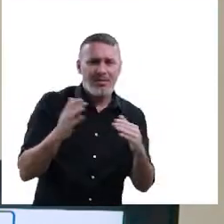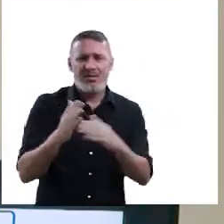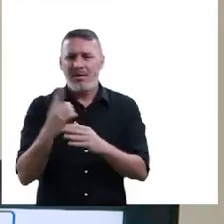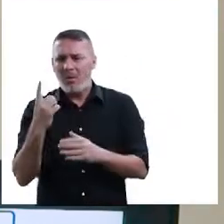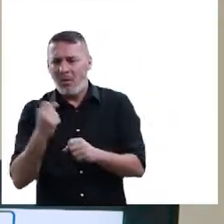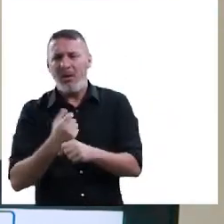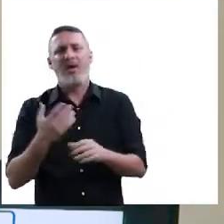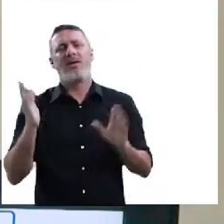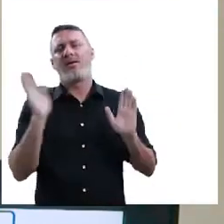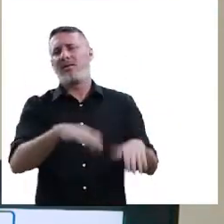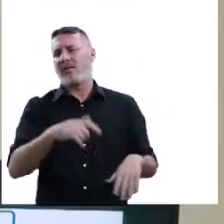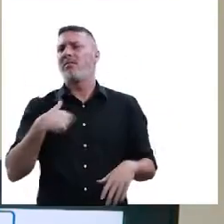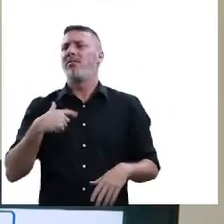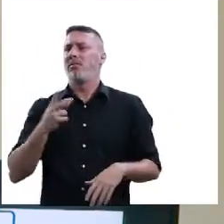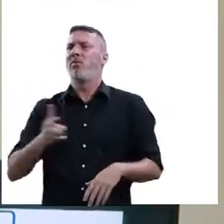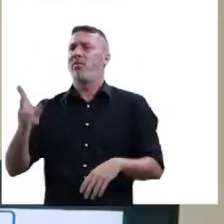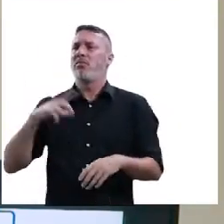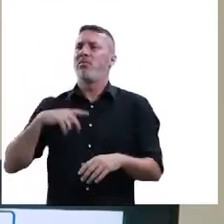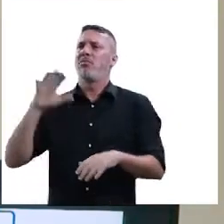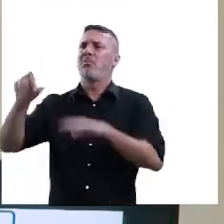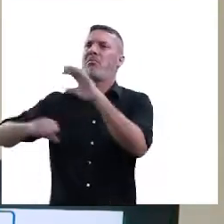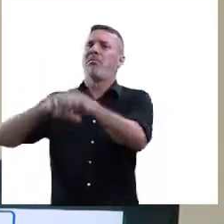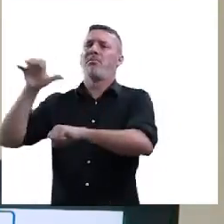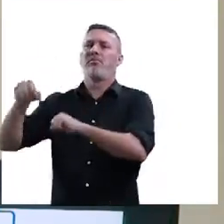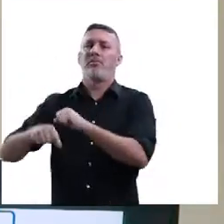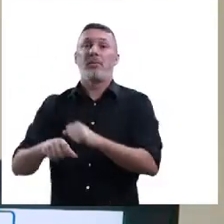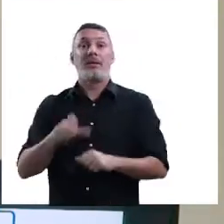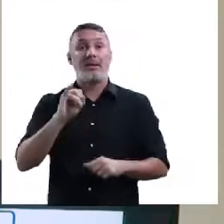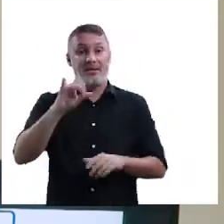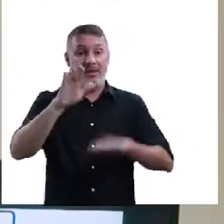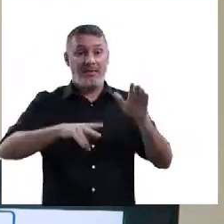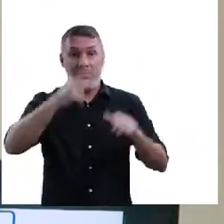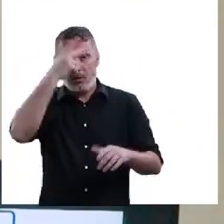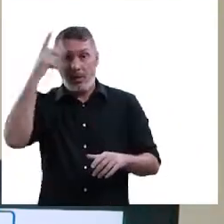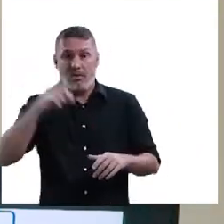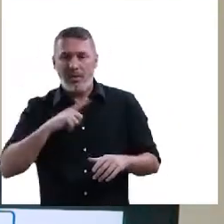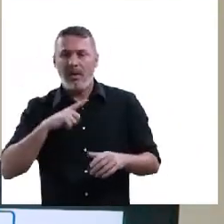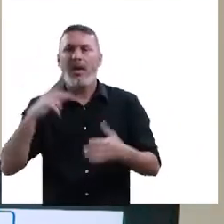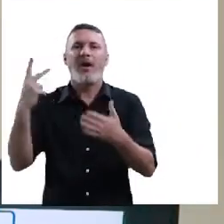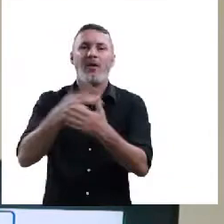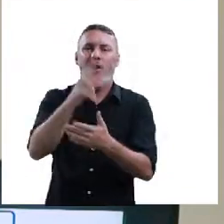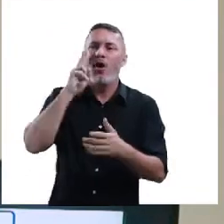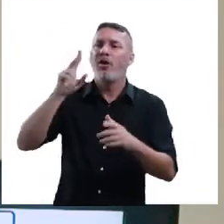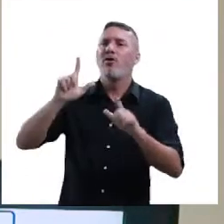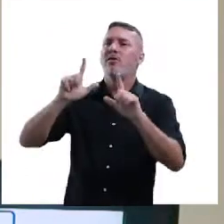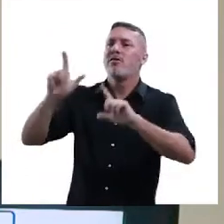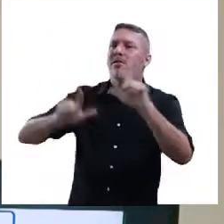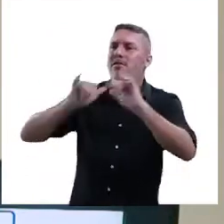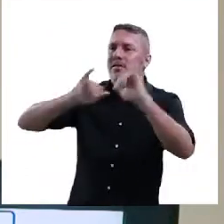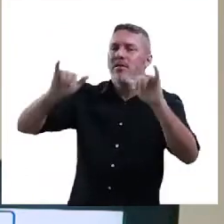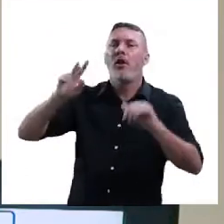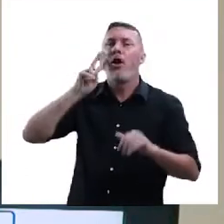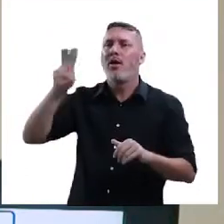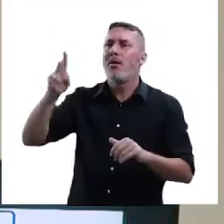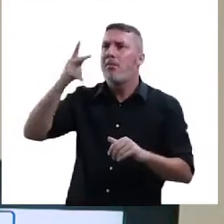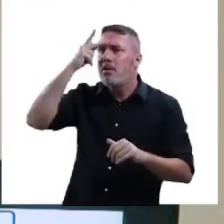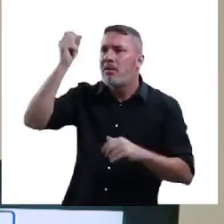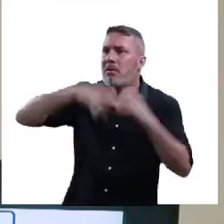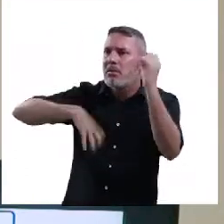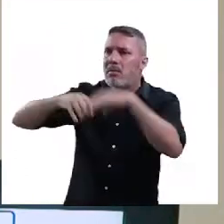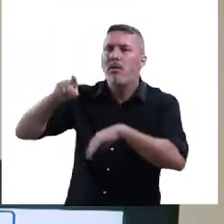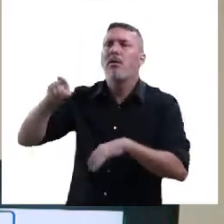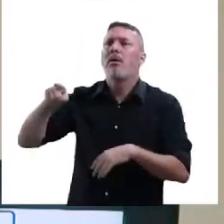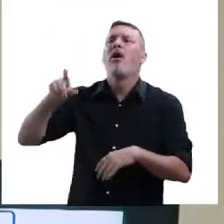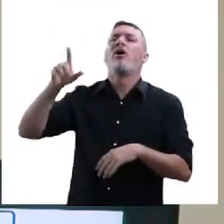por isso que a pessoa vai fazer. E se você olhar os noticiários, geralmente o indivíduo, quando ele praticou uma violência contra um animal ou alguma coisa,